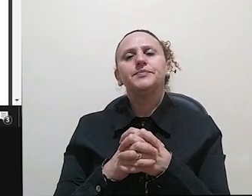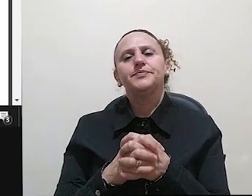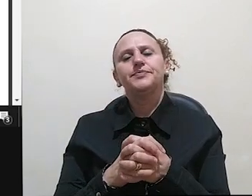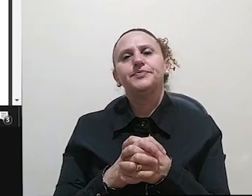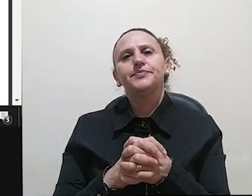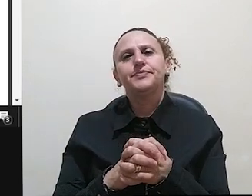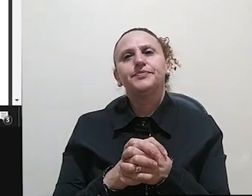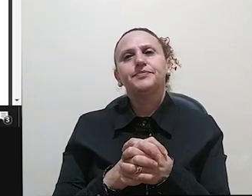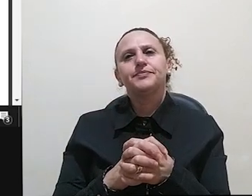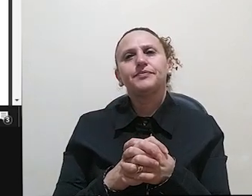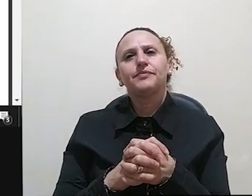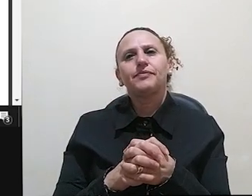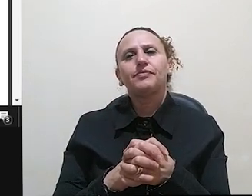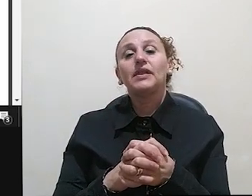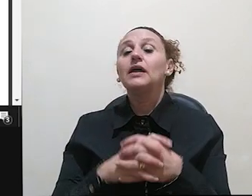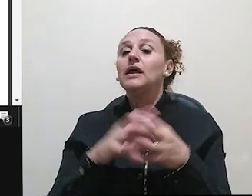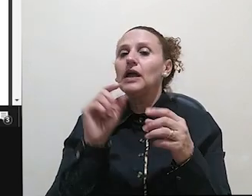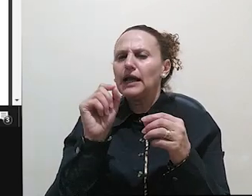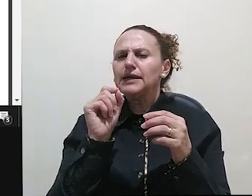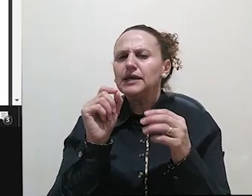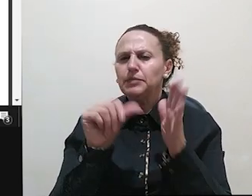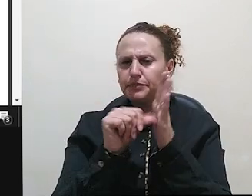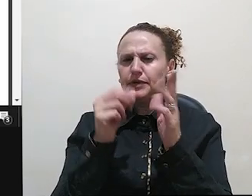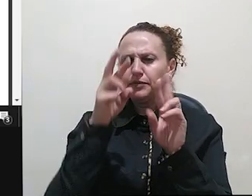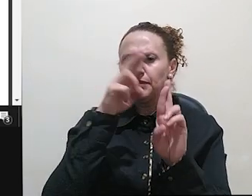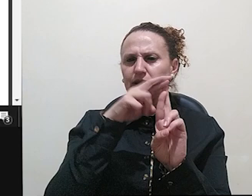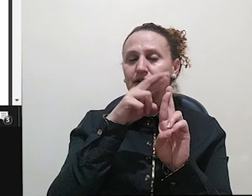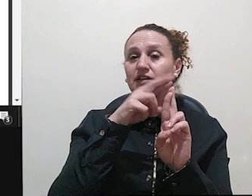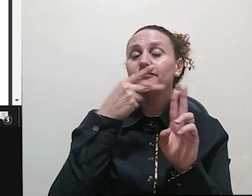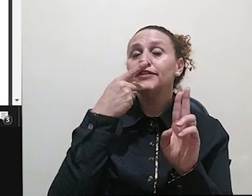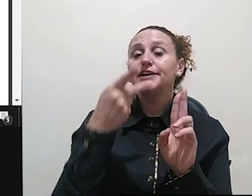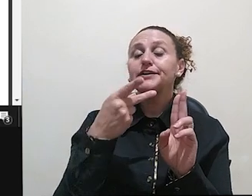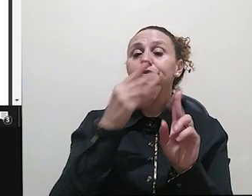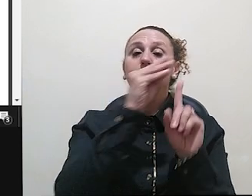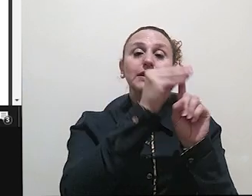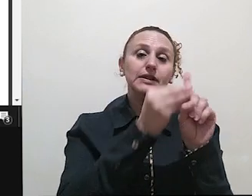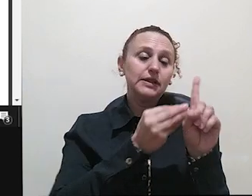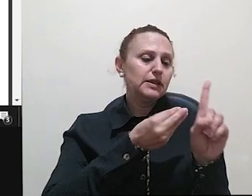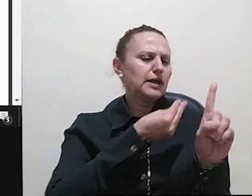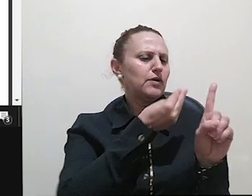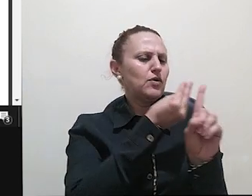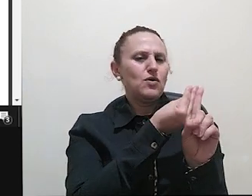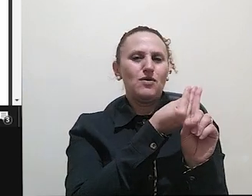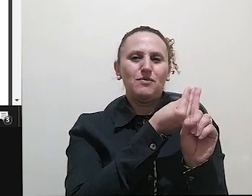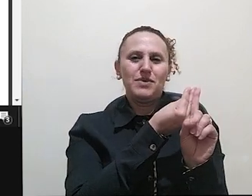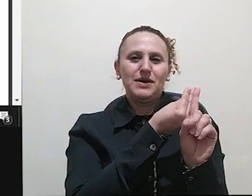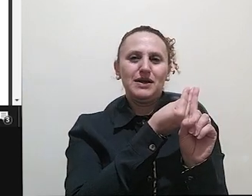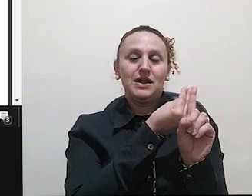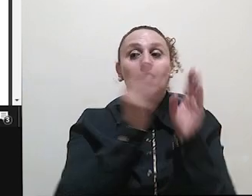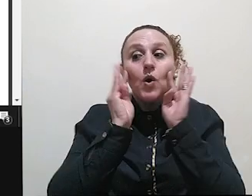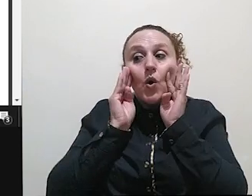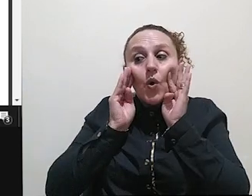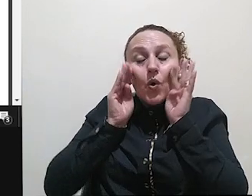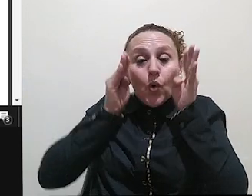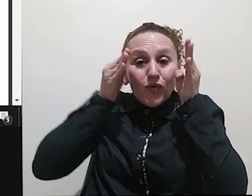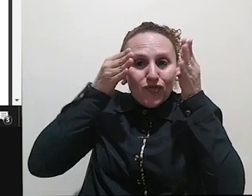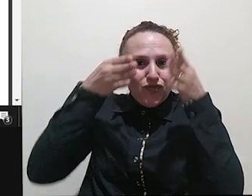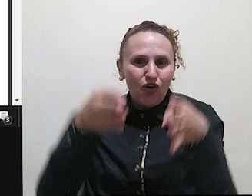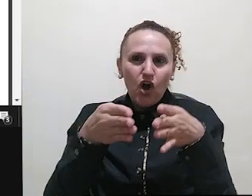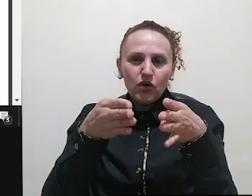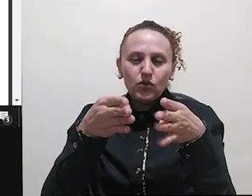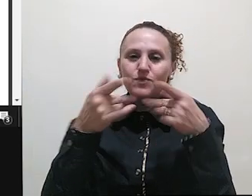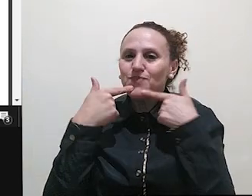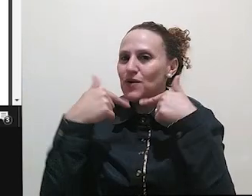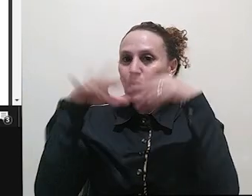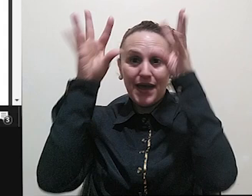da linguagem. Aí ele está falando do propósito da obra, o que ele vai dizer. O foco não é a linguagem, mas as teorias